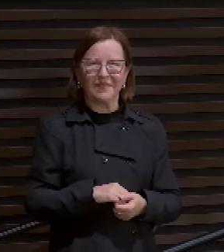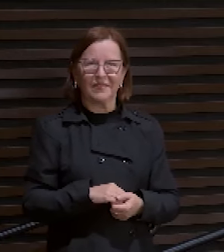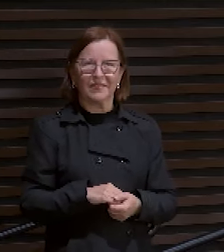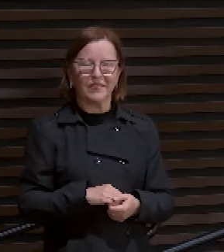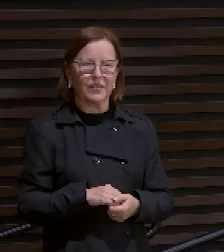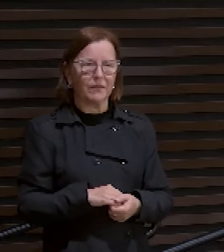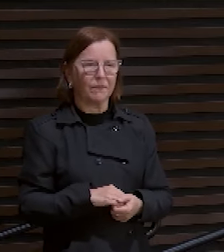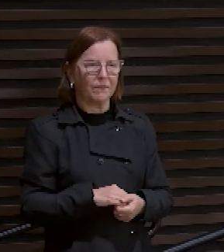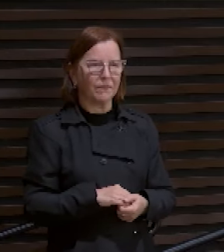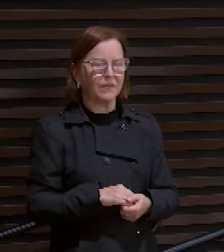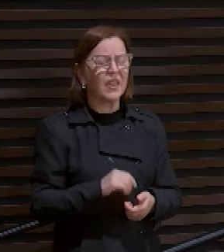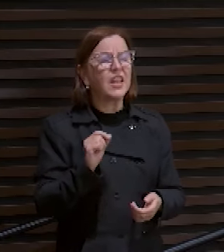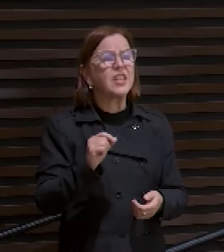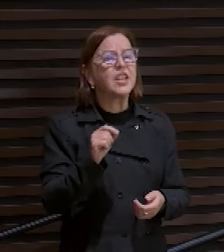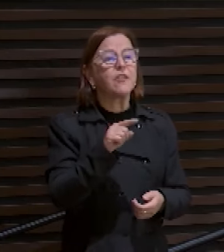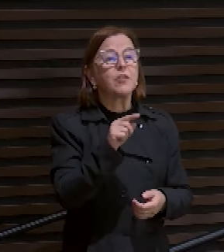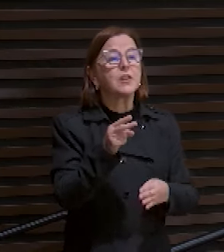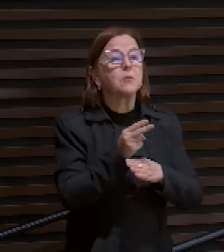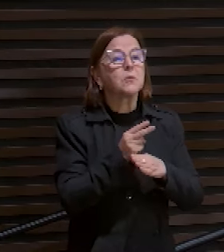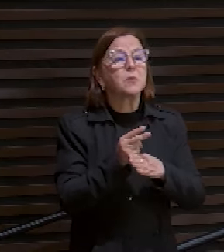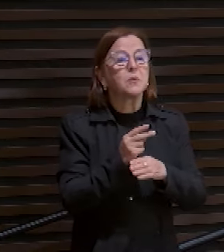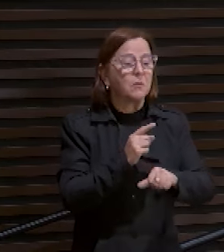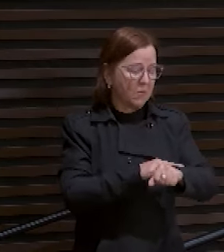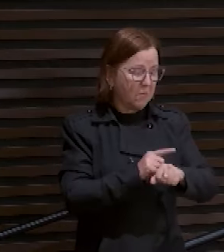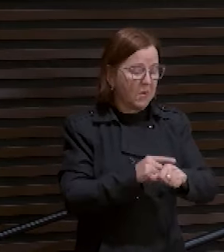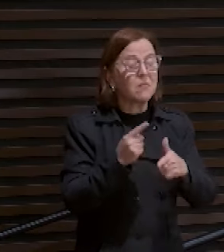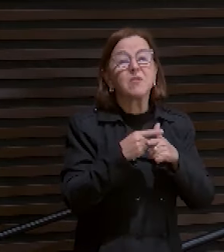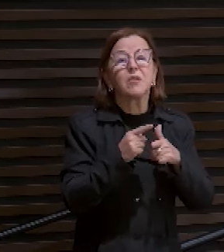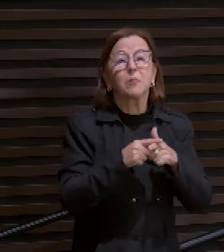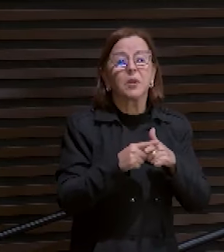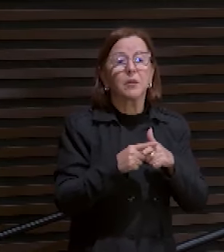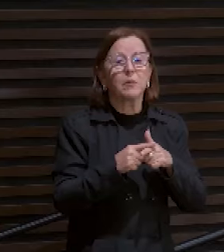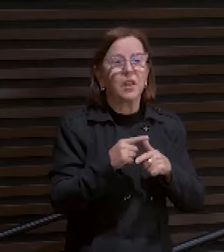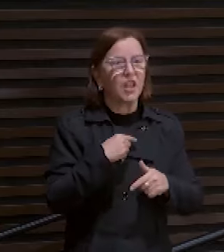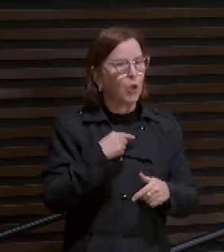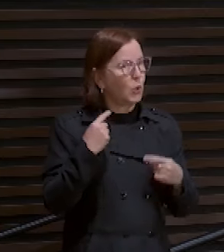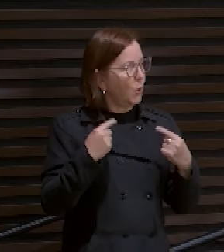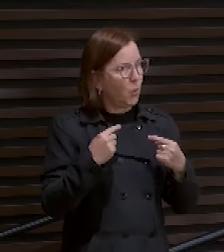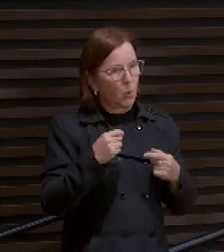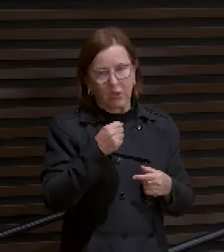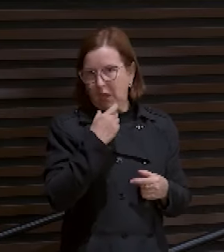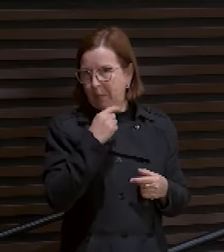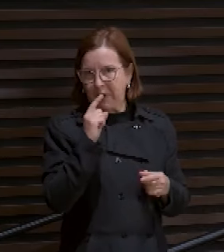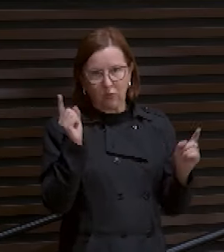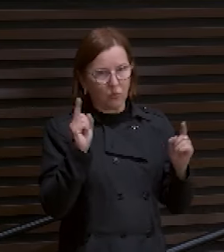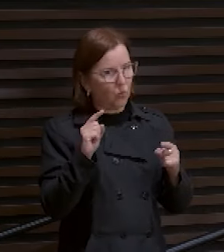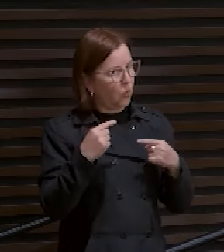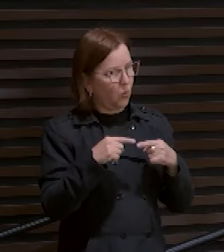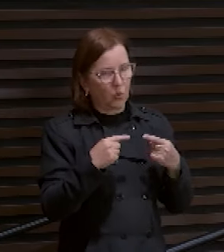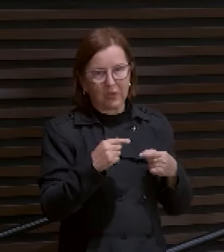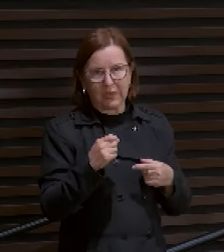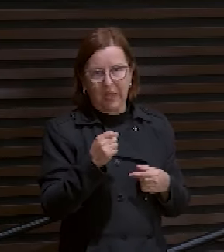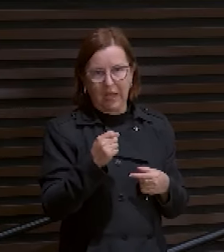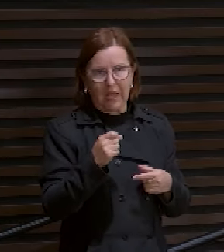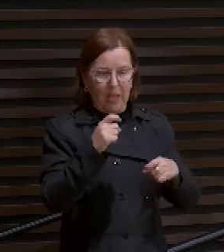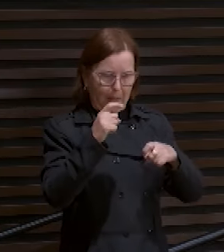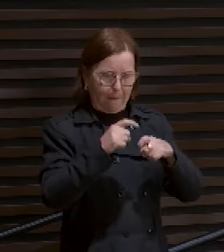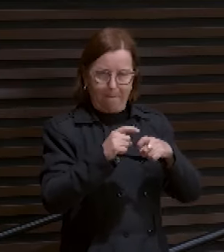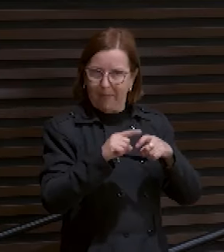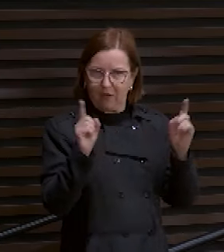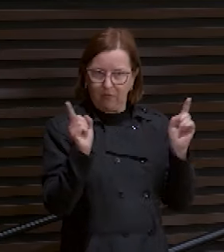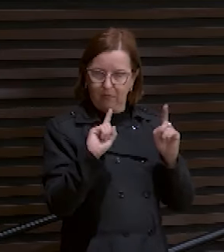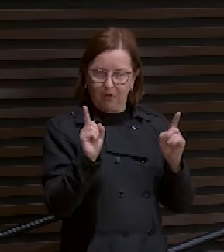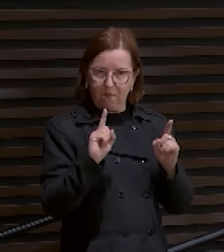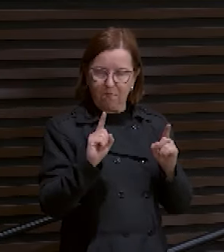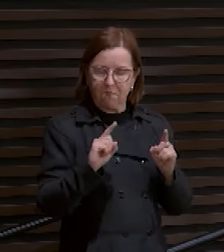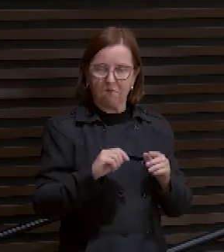Quem que você tem buscado na hora dos problemas, querido? Eu não sou contra remédio, eu não sou contra médico. Nós vamos ver isso aqui, num desses